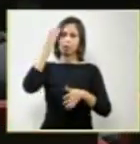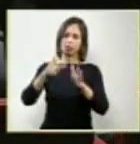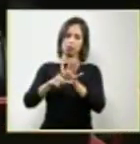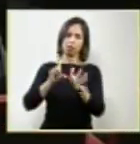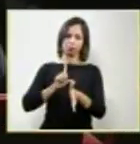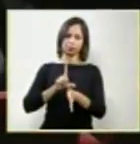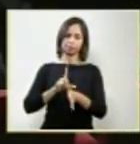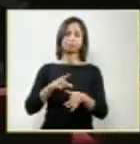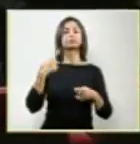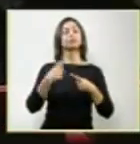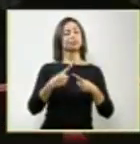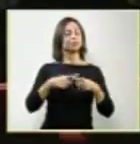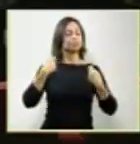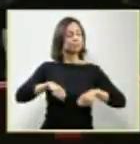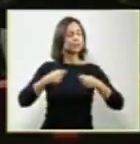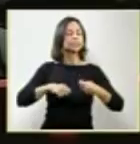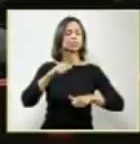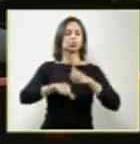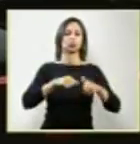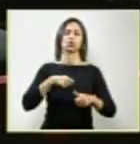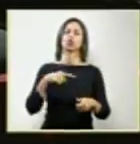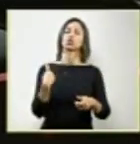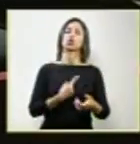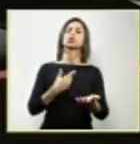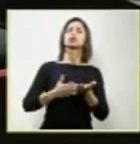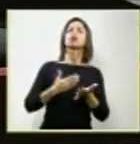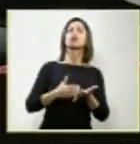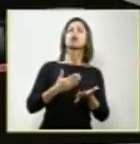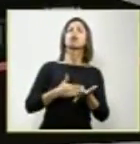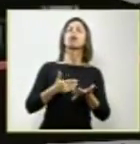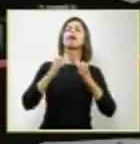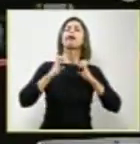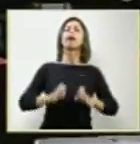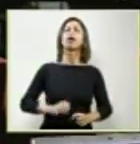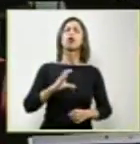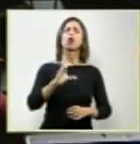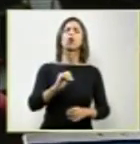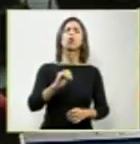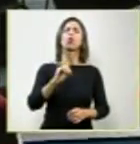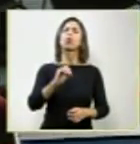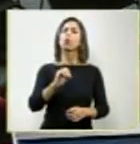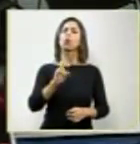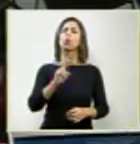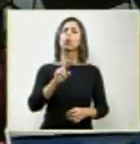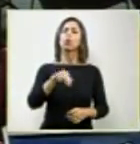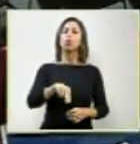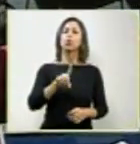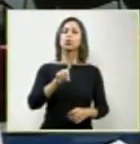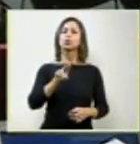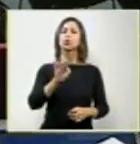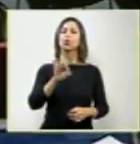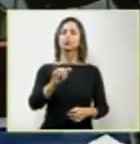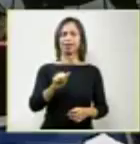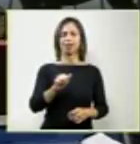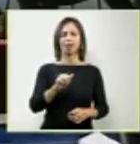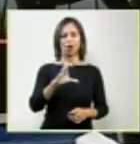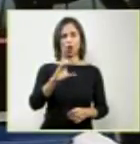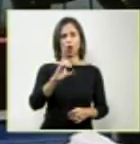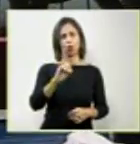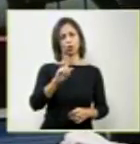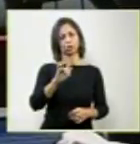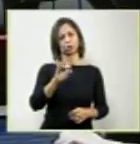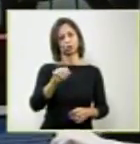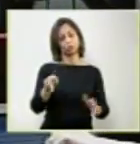revisão, é um dos deveres de conduta do médico esclarecer o paciente sobre o diagnóstico, o